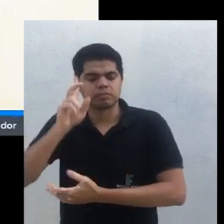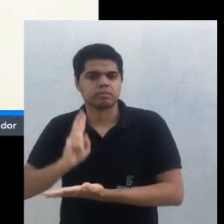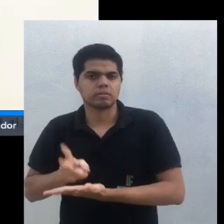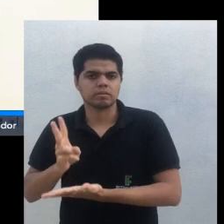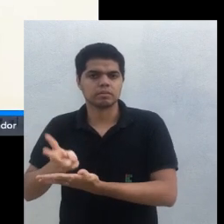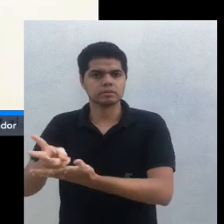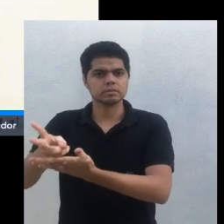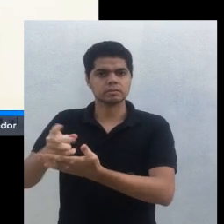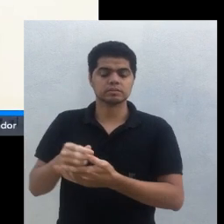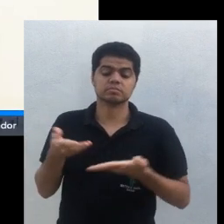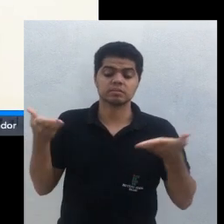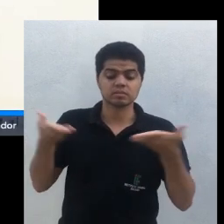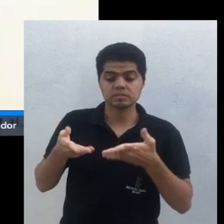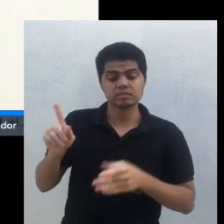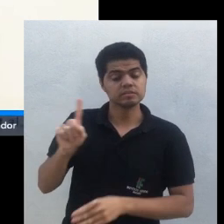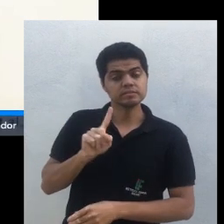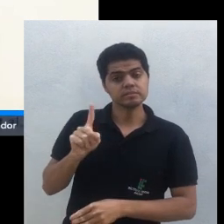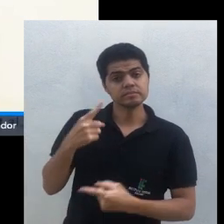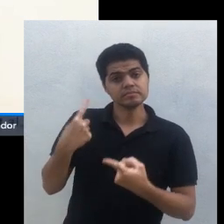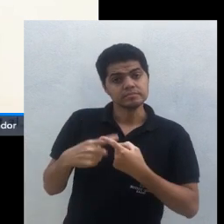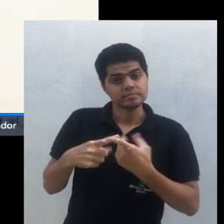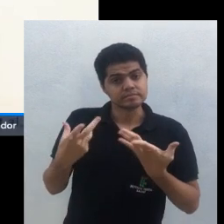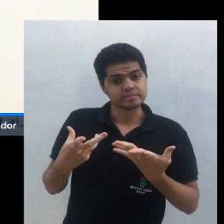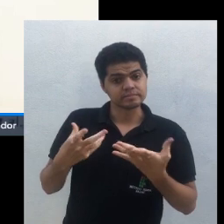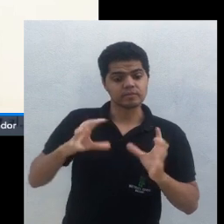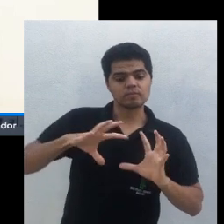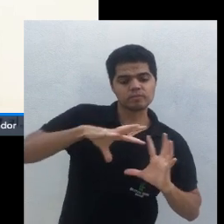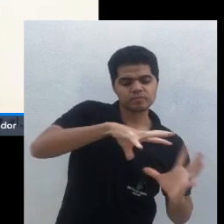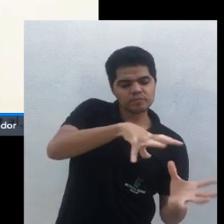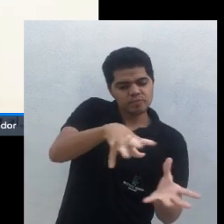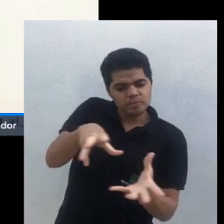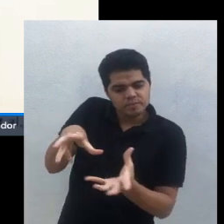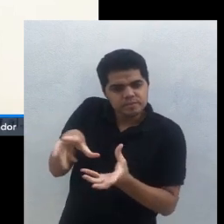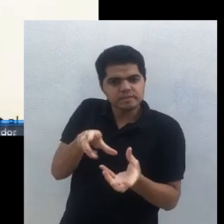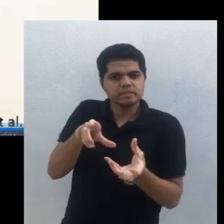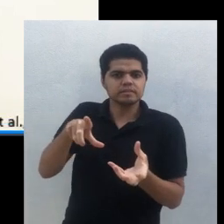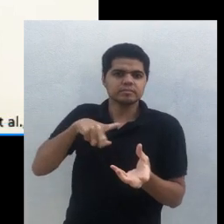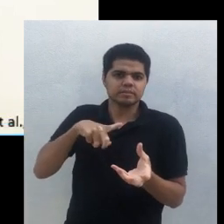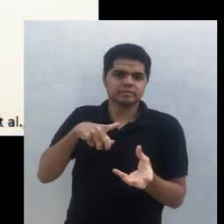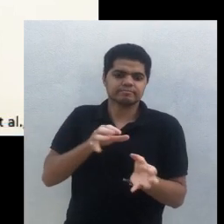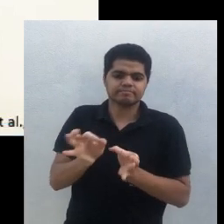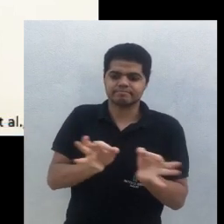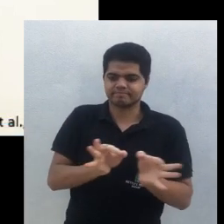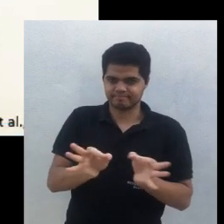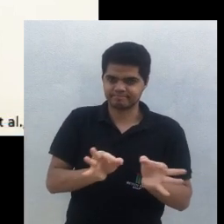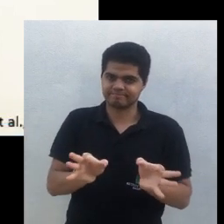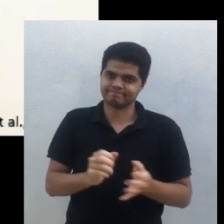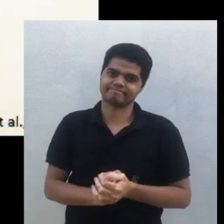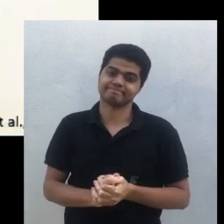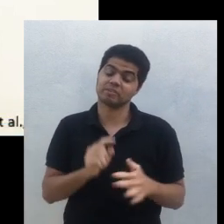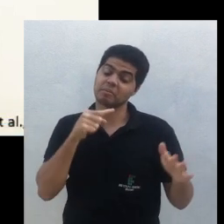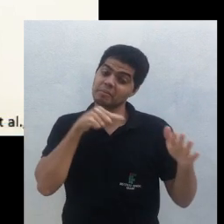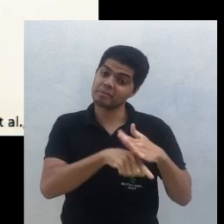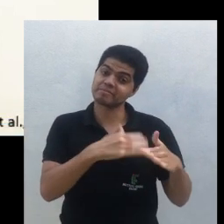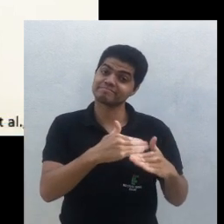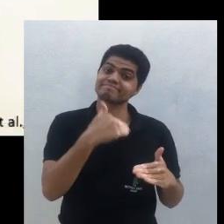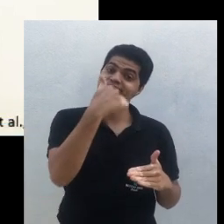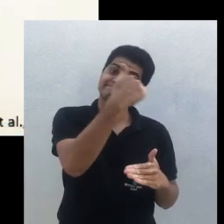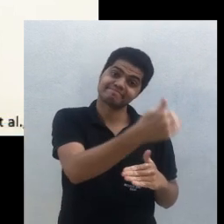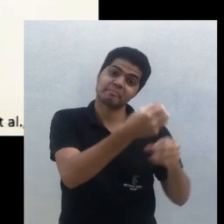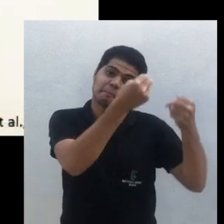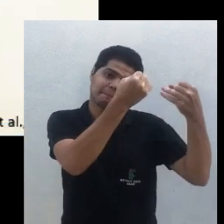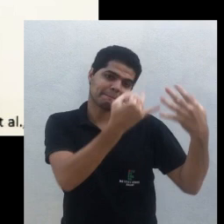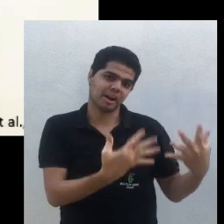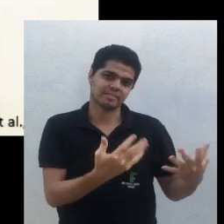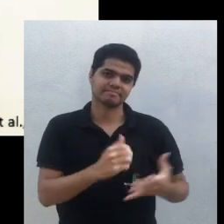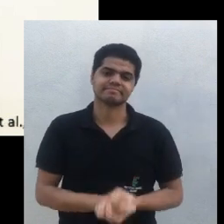mas vocês veem aí a posição do da agrofloresta né então você tem aqui às vezes em uma